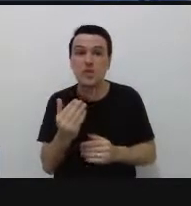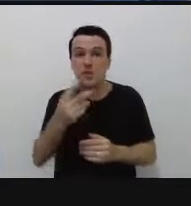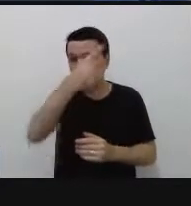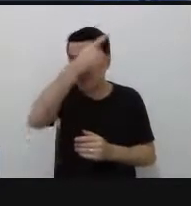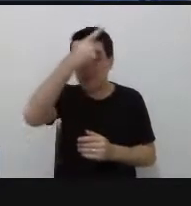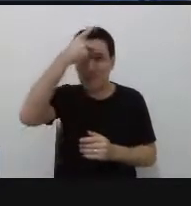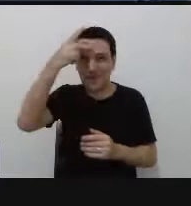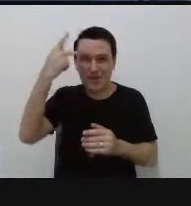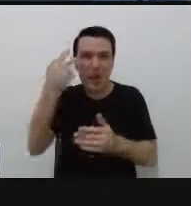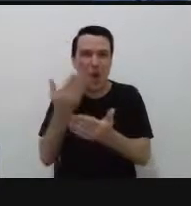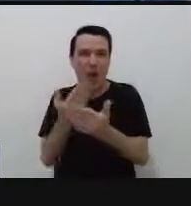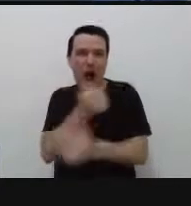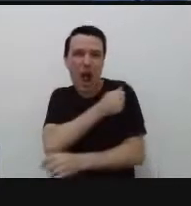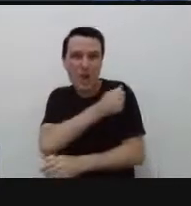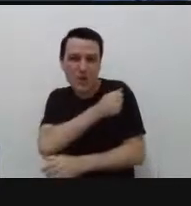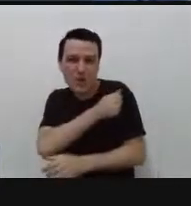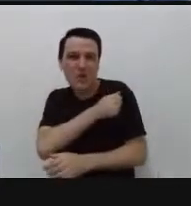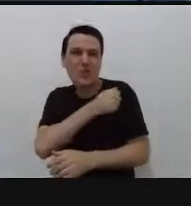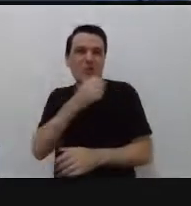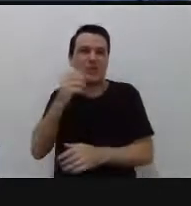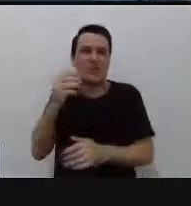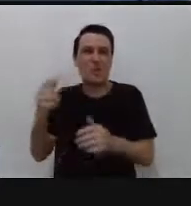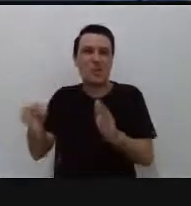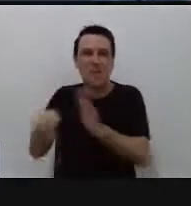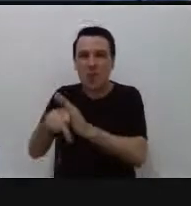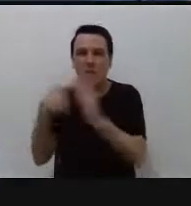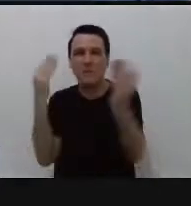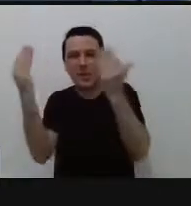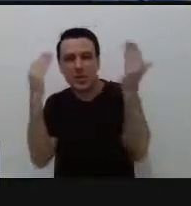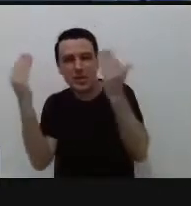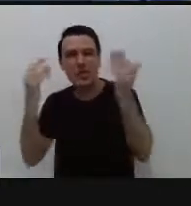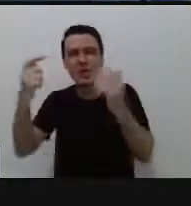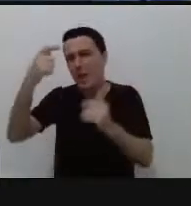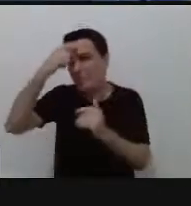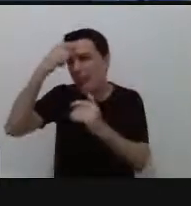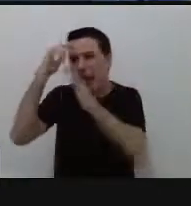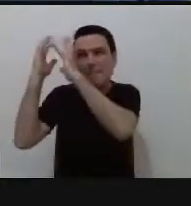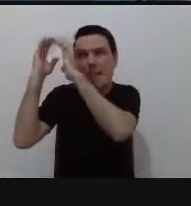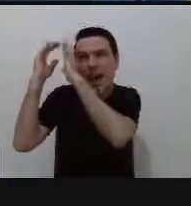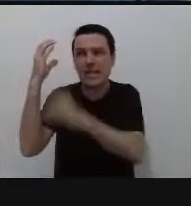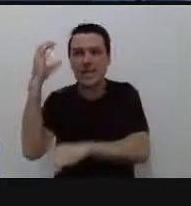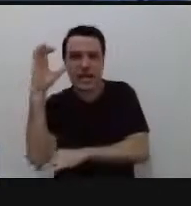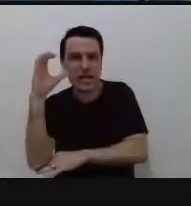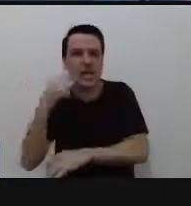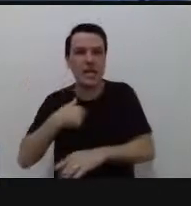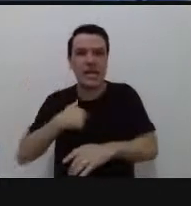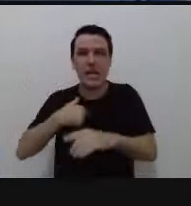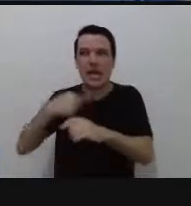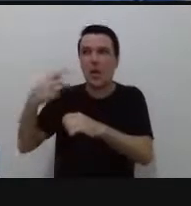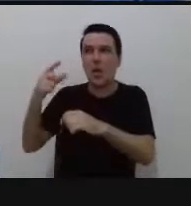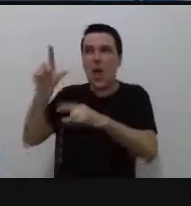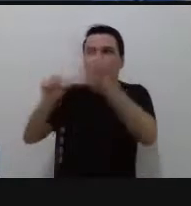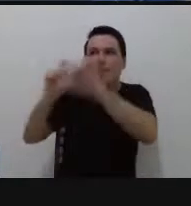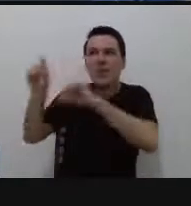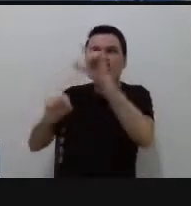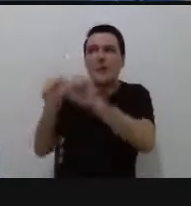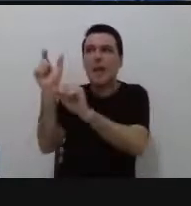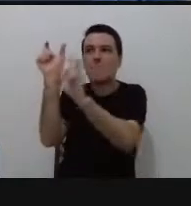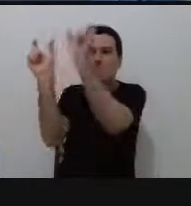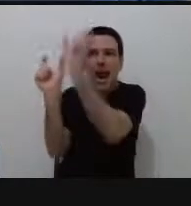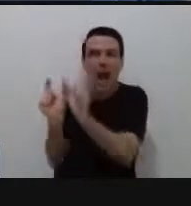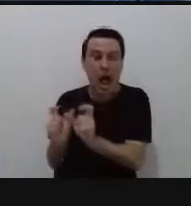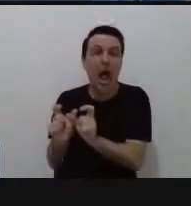psicologia, das ciências da cognição, das neurociências, nós pegamos emprestados alguns desses conceitos para fazer algumas reflexões aqui,